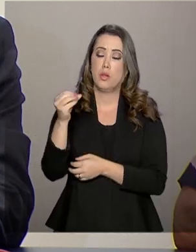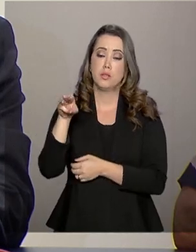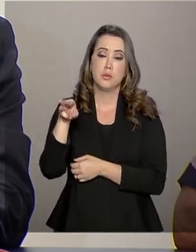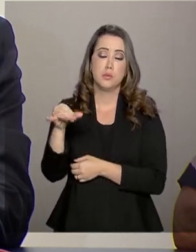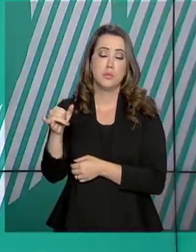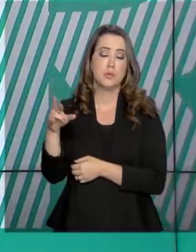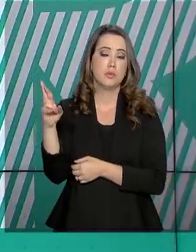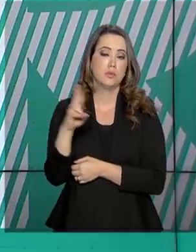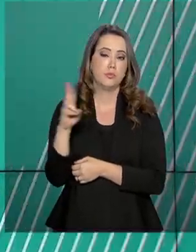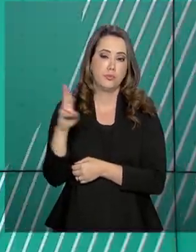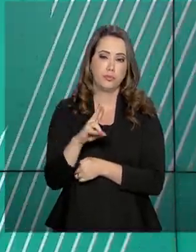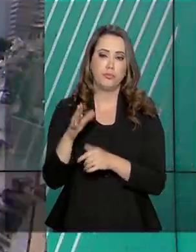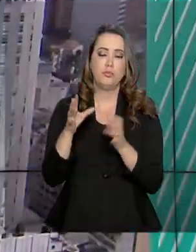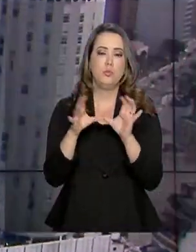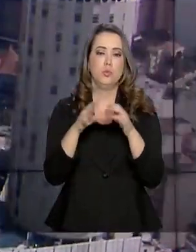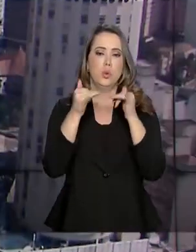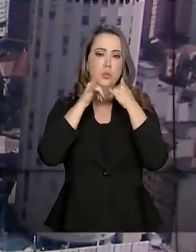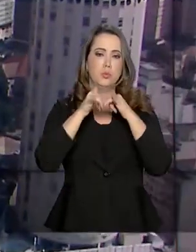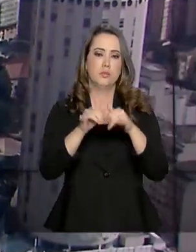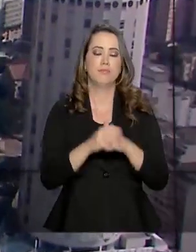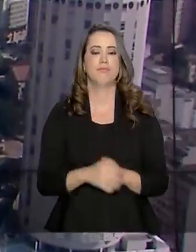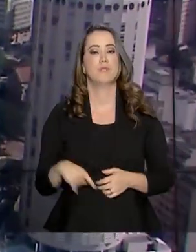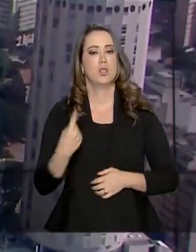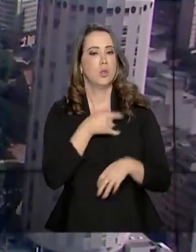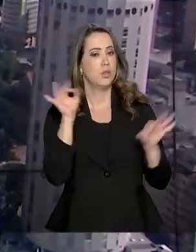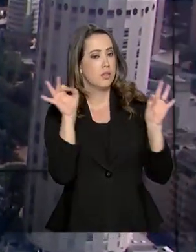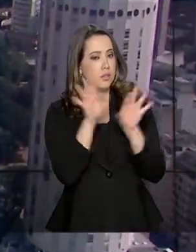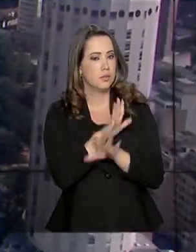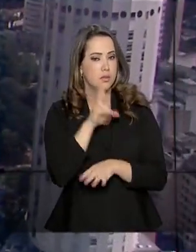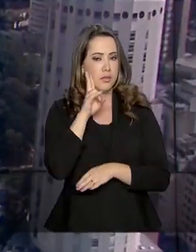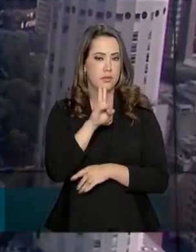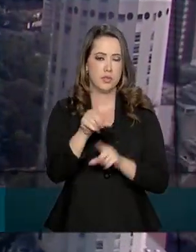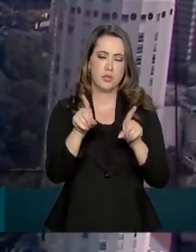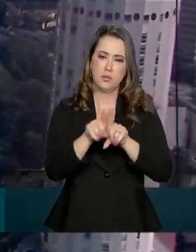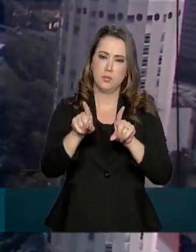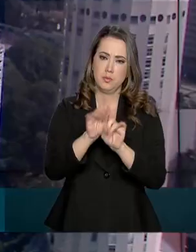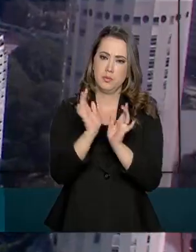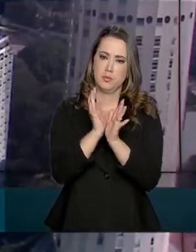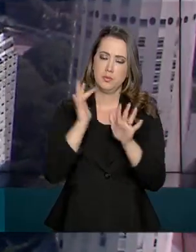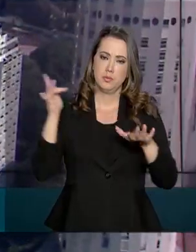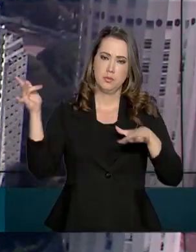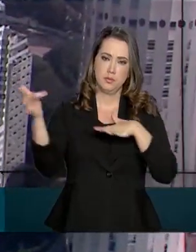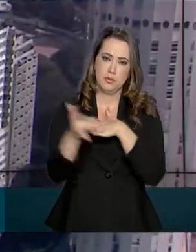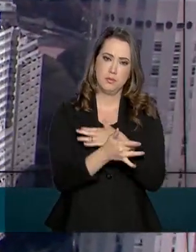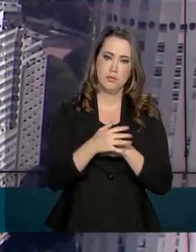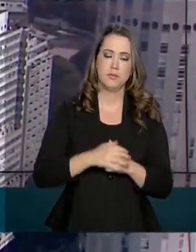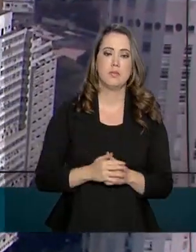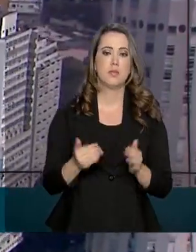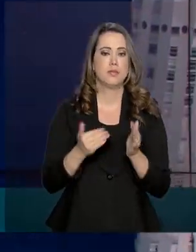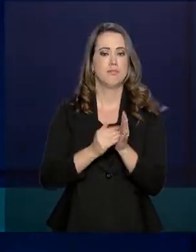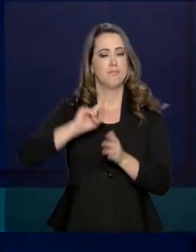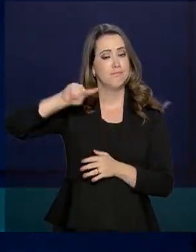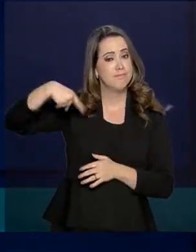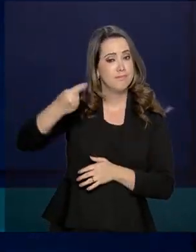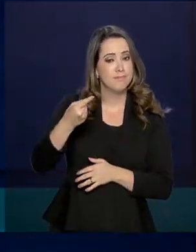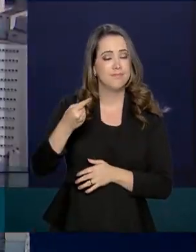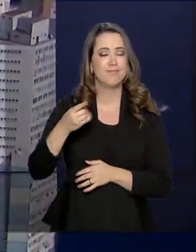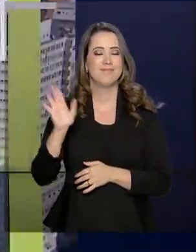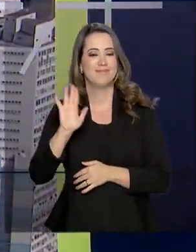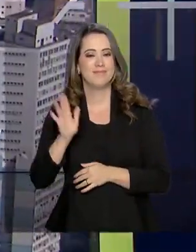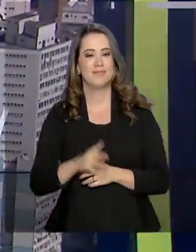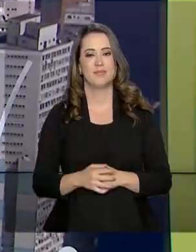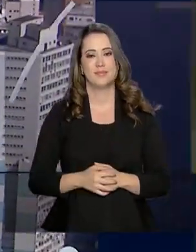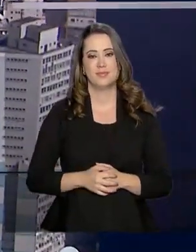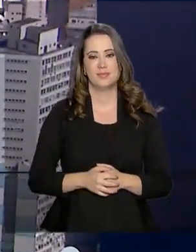energia elétrica. E o governo agora fica por aqui. Acompanhe a gente também pelas nossas redes sociais. Até a próxima